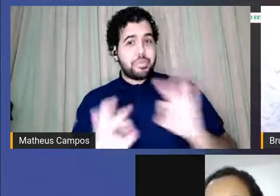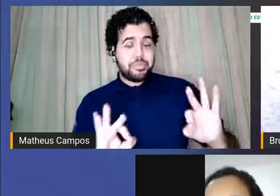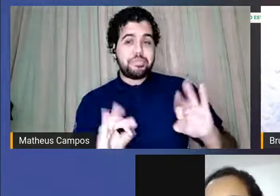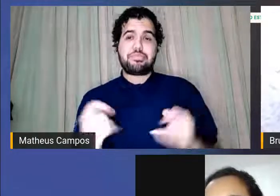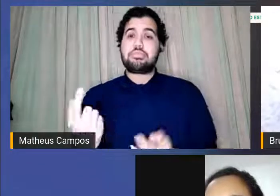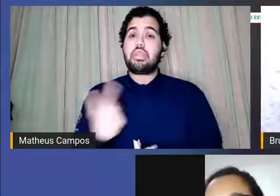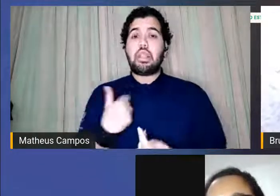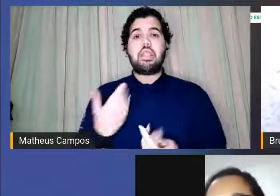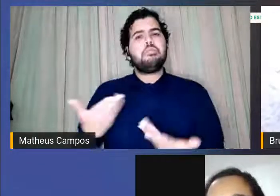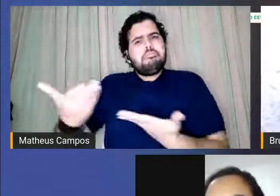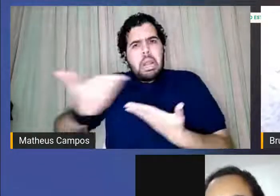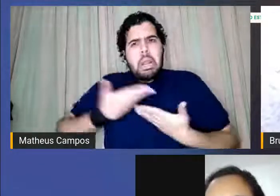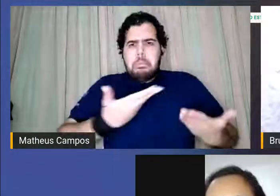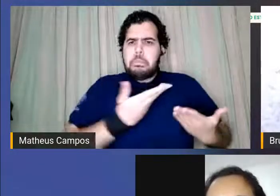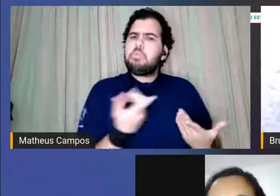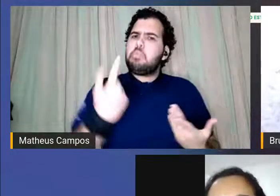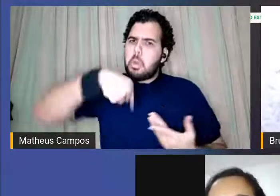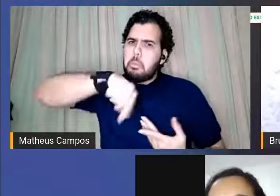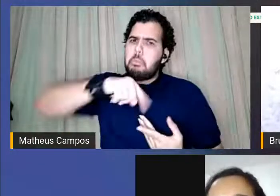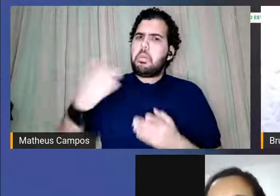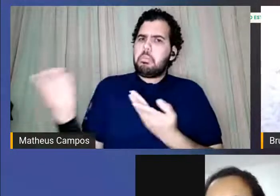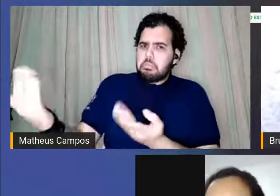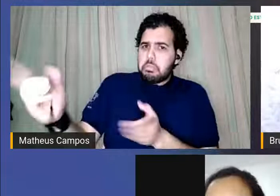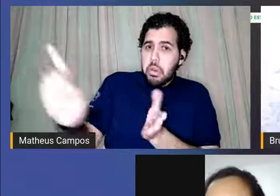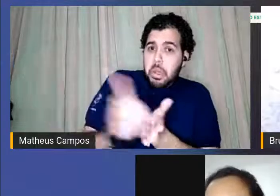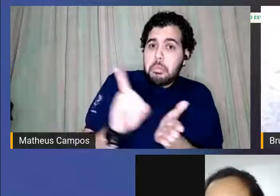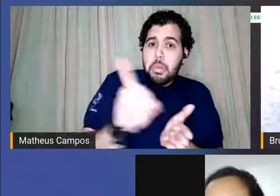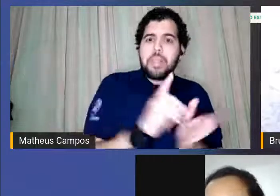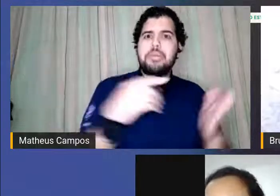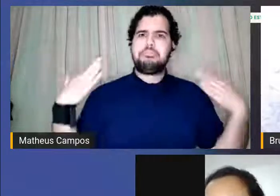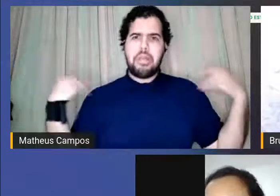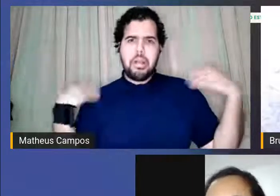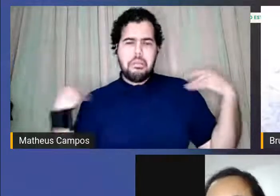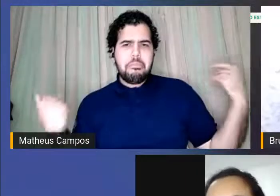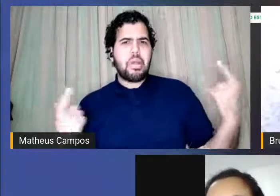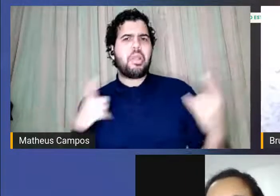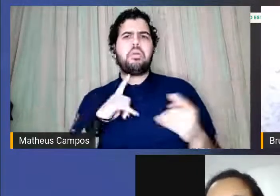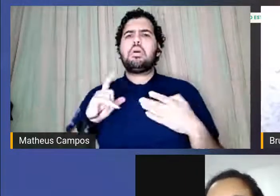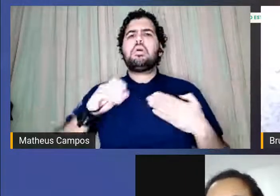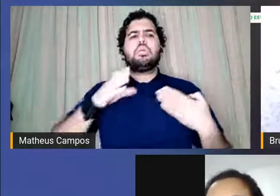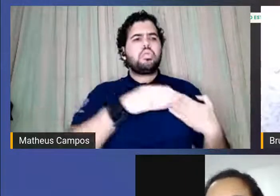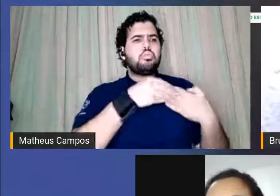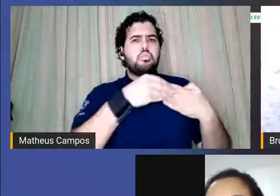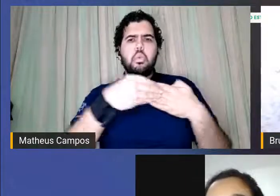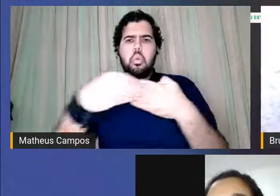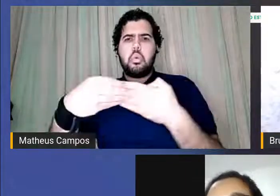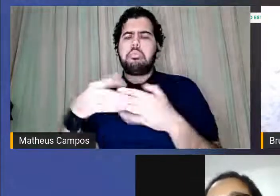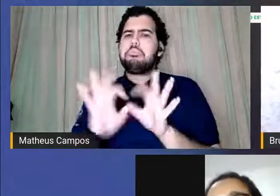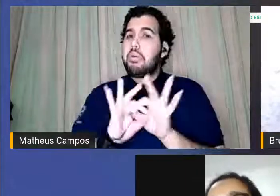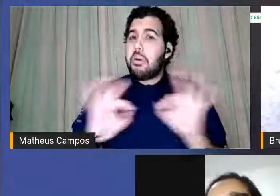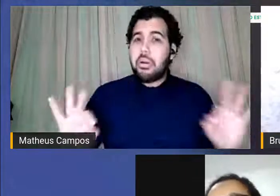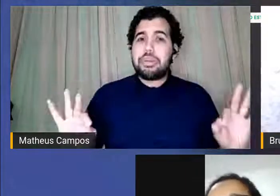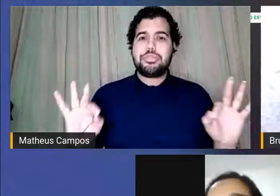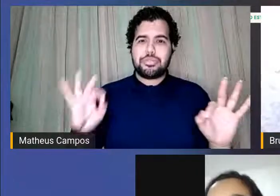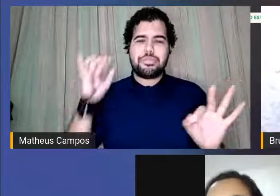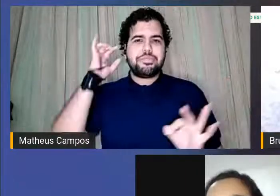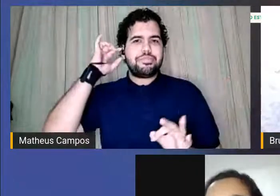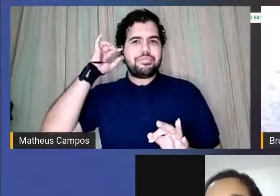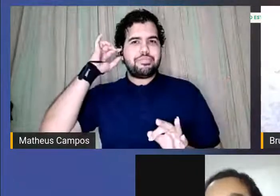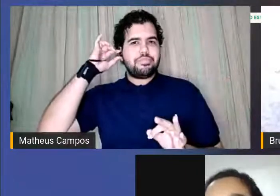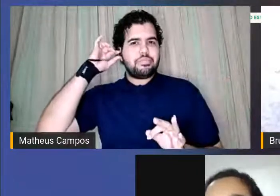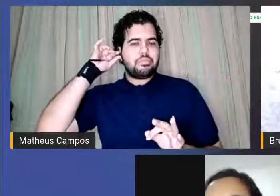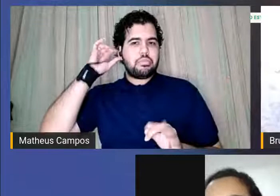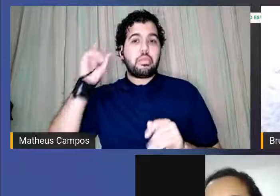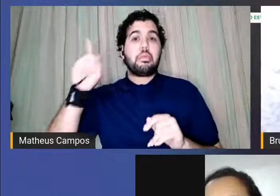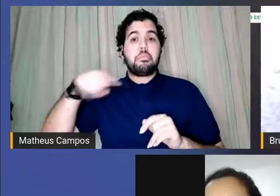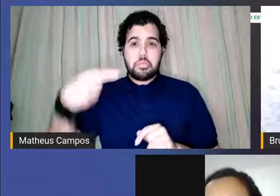a todos que vão frequentar biblioteca vão fazer um passeio tem visita guiada e aponto